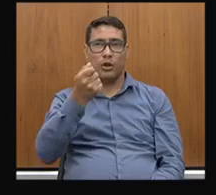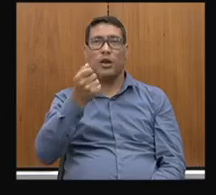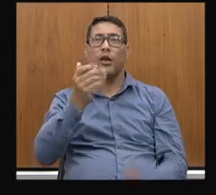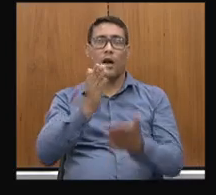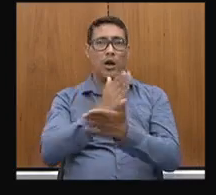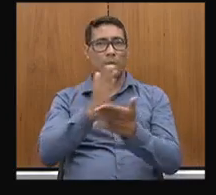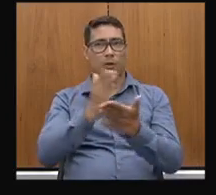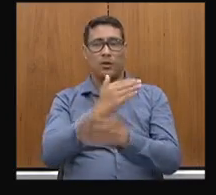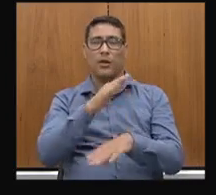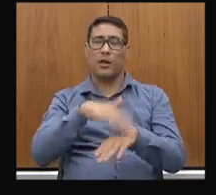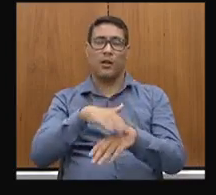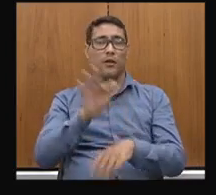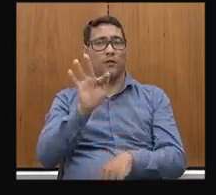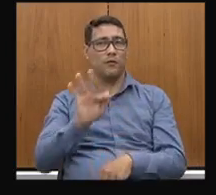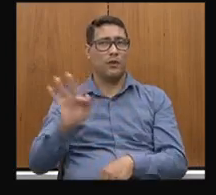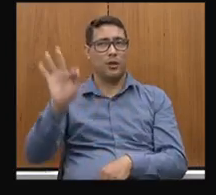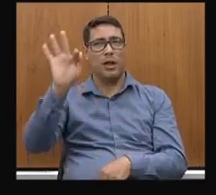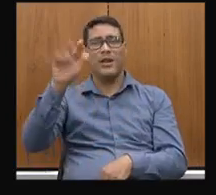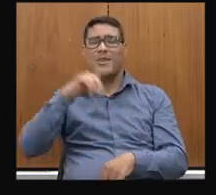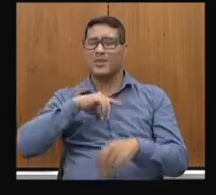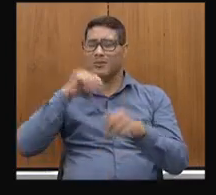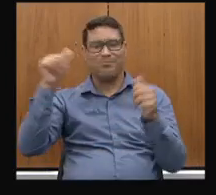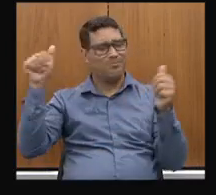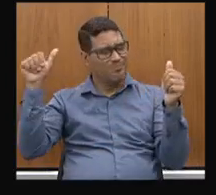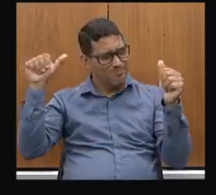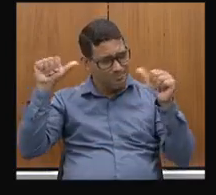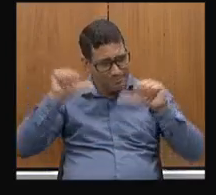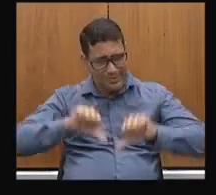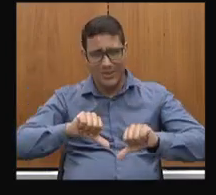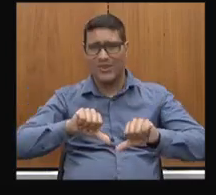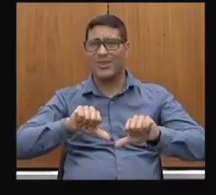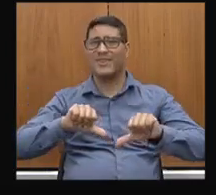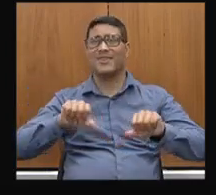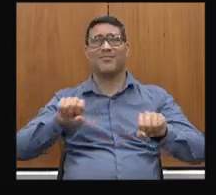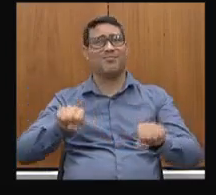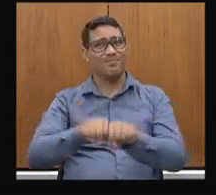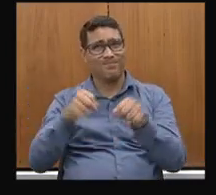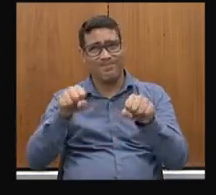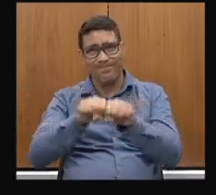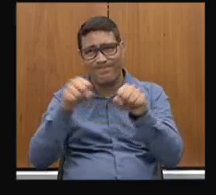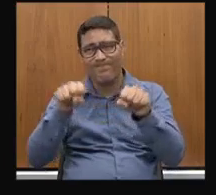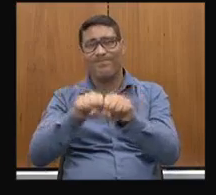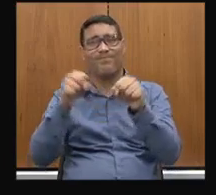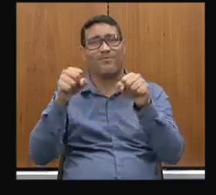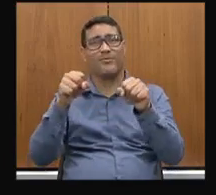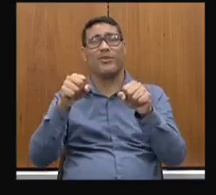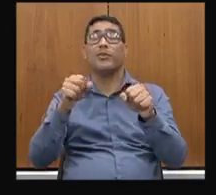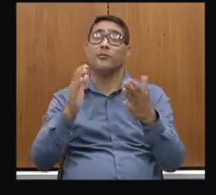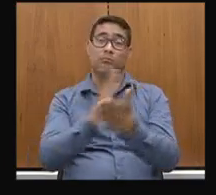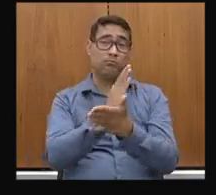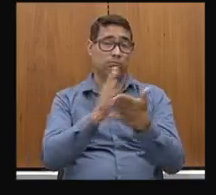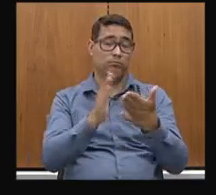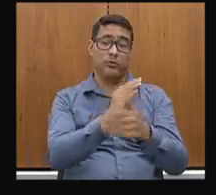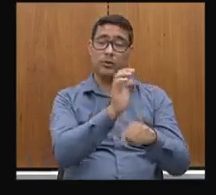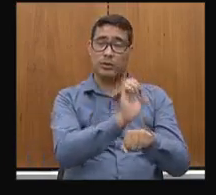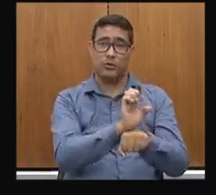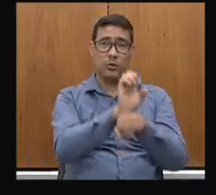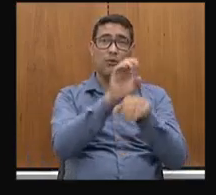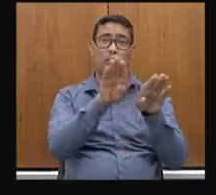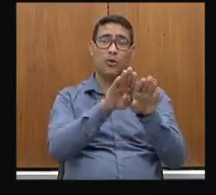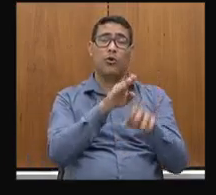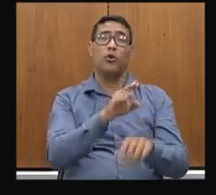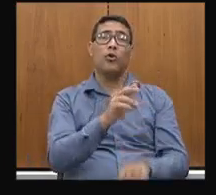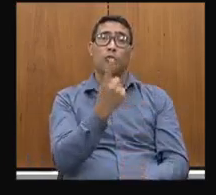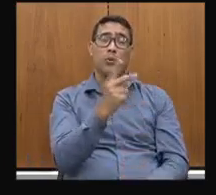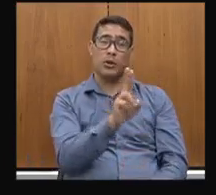e estão péssimas, estão piores, um descaso, mas outras estaduais. Uma delas que eu passei